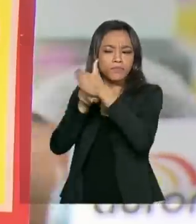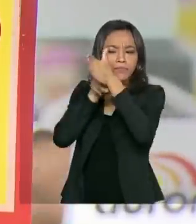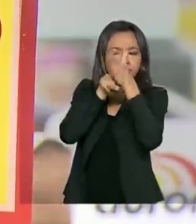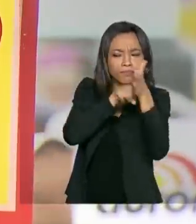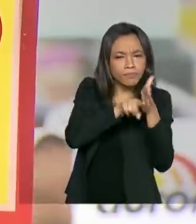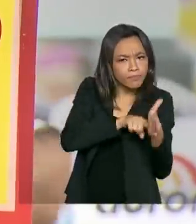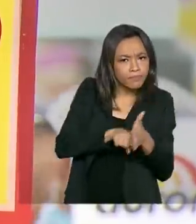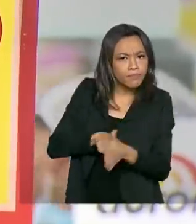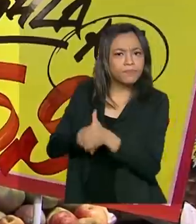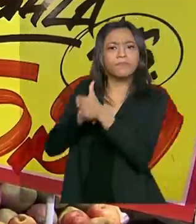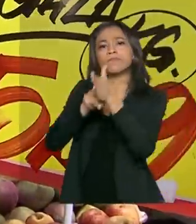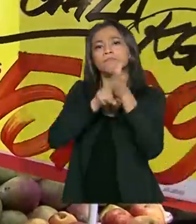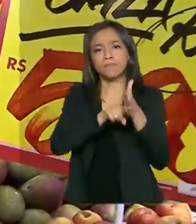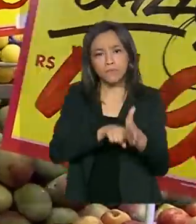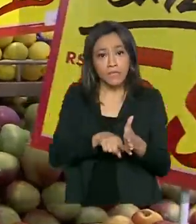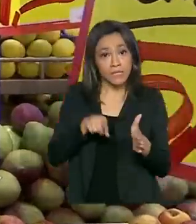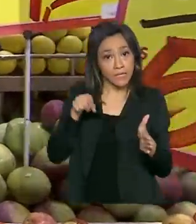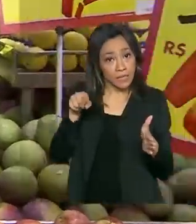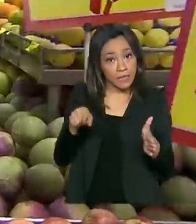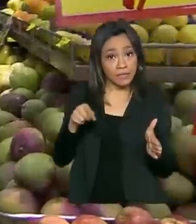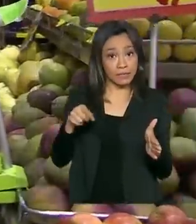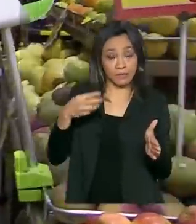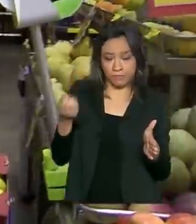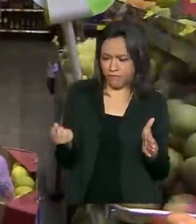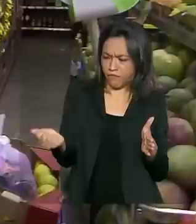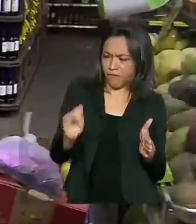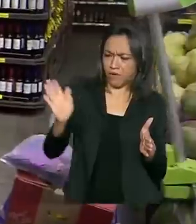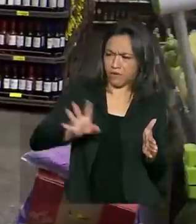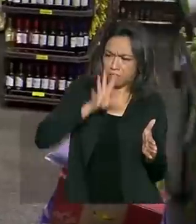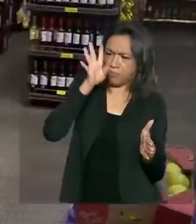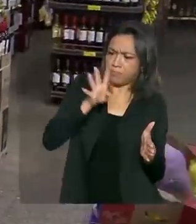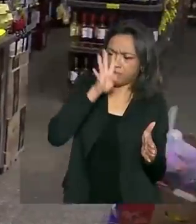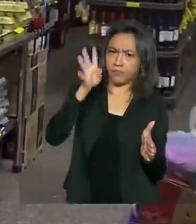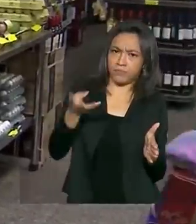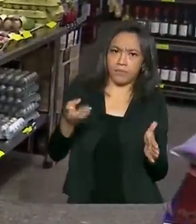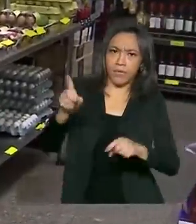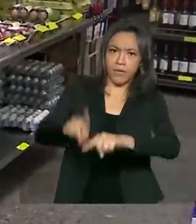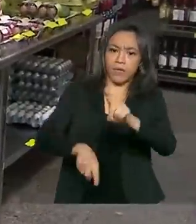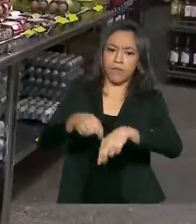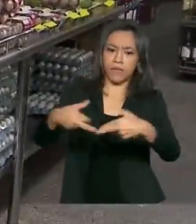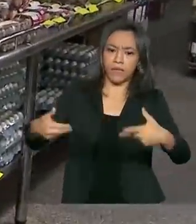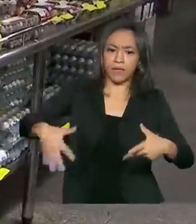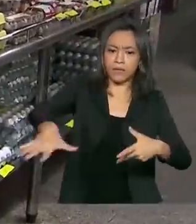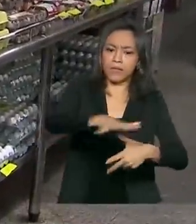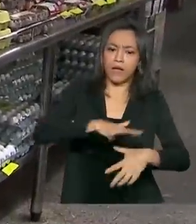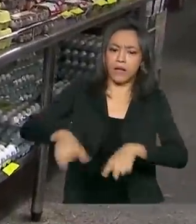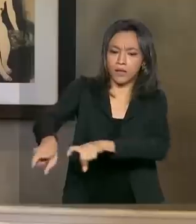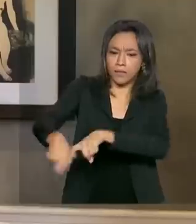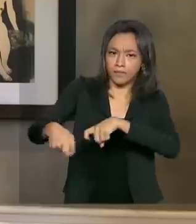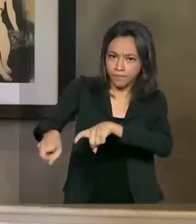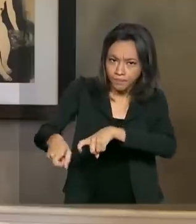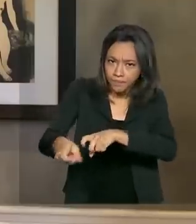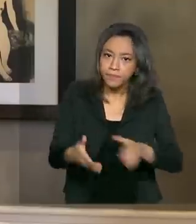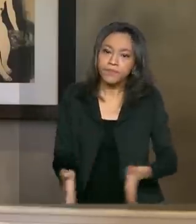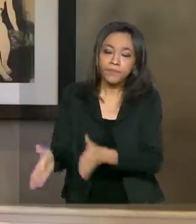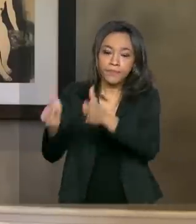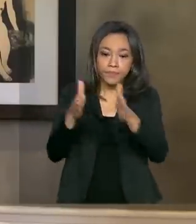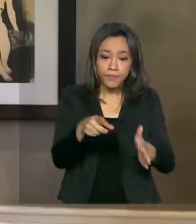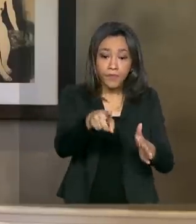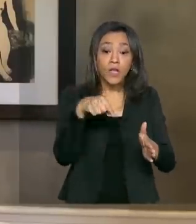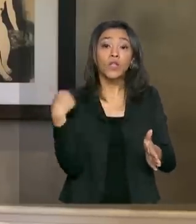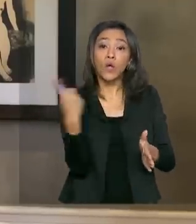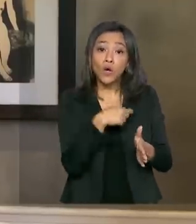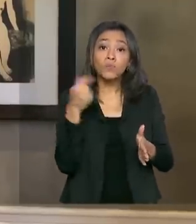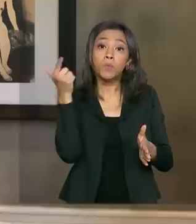as investigações sobre a prática de preços irregulares em produtos agropecuários. Poderemos mapear a cadeia